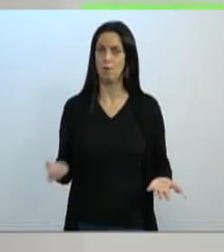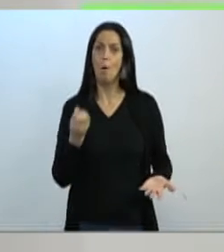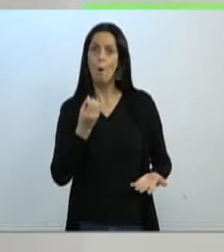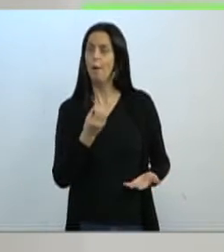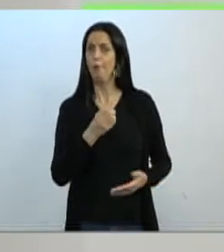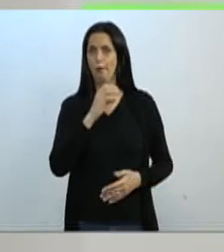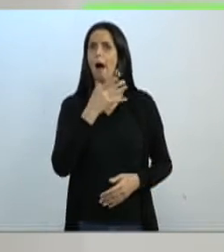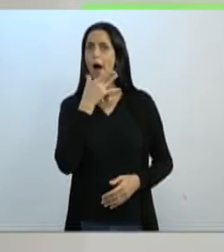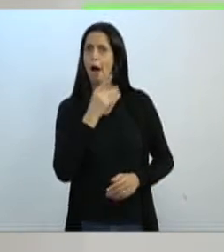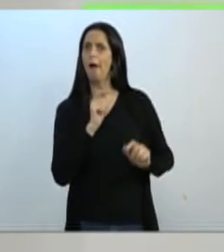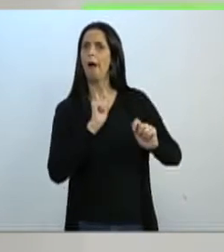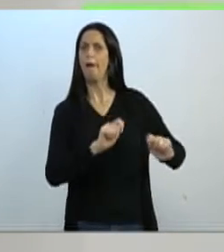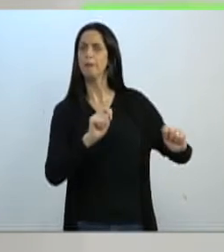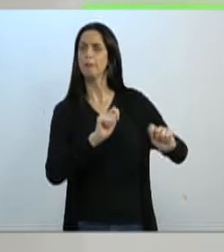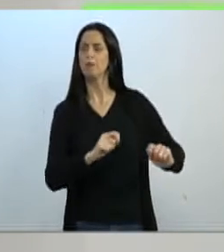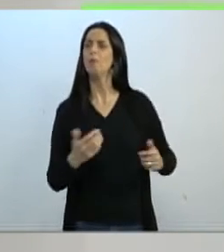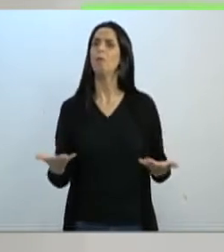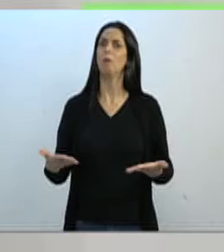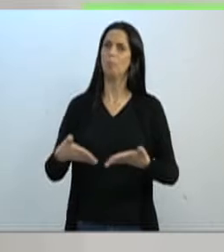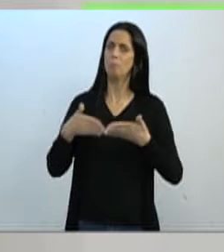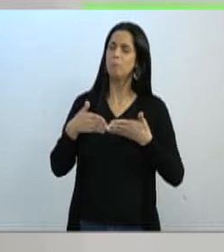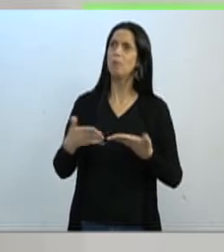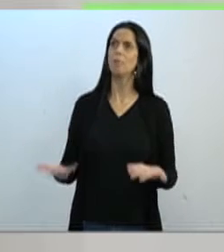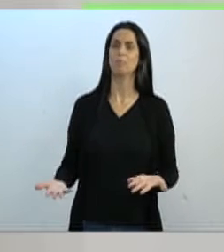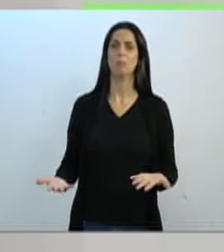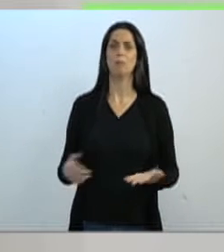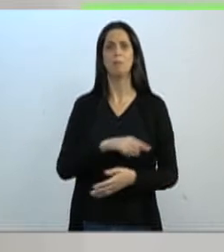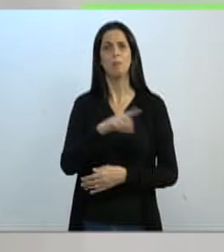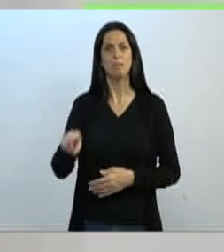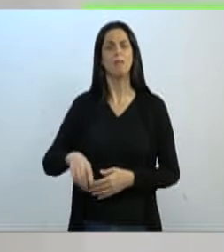provavelmente, saiam do jardim da infância,